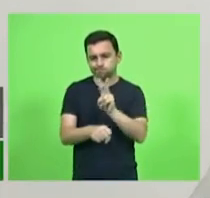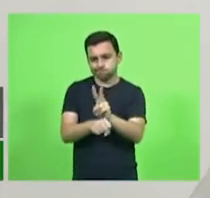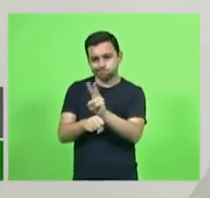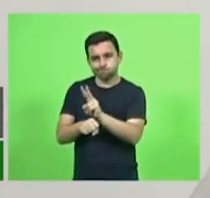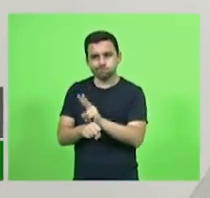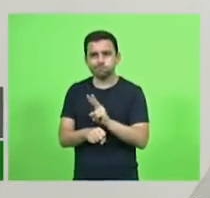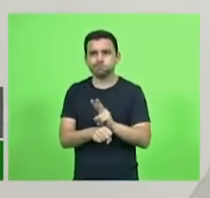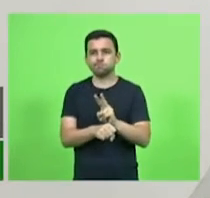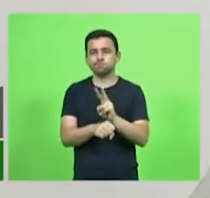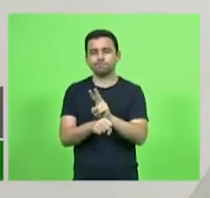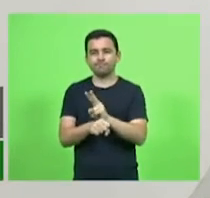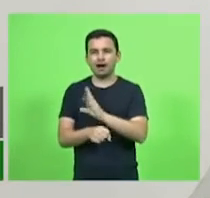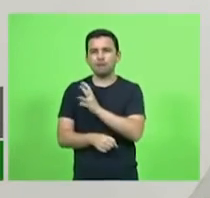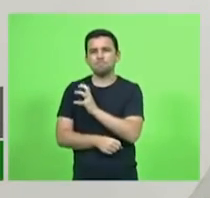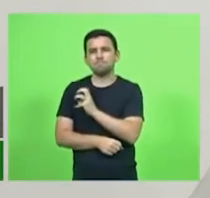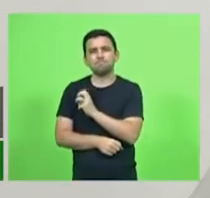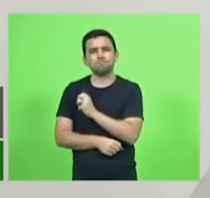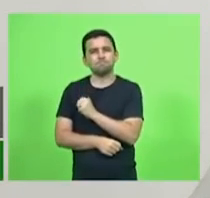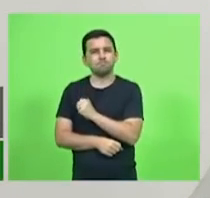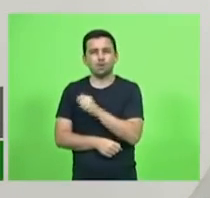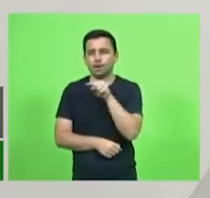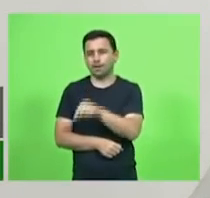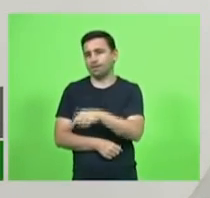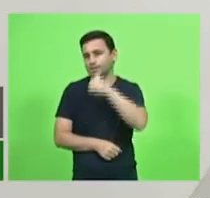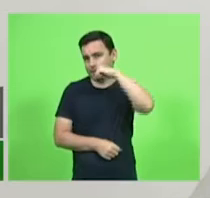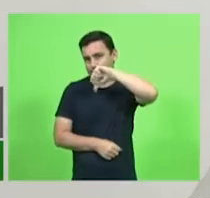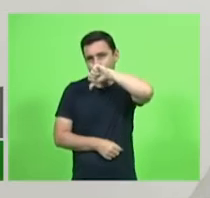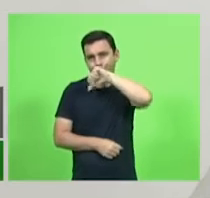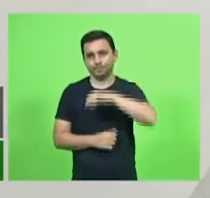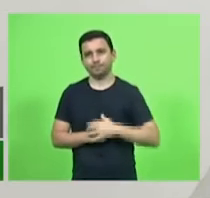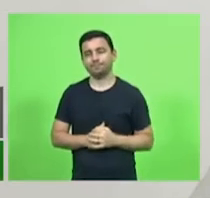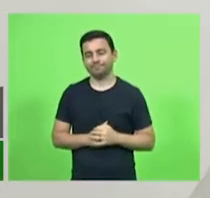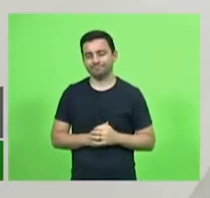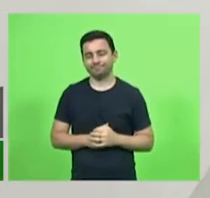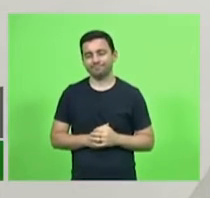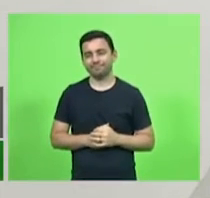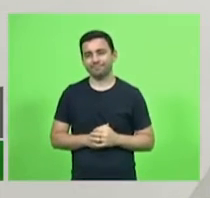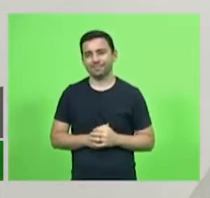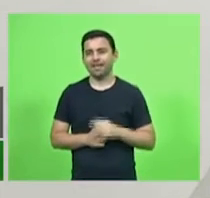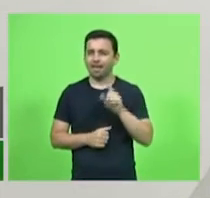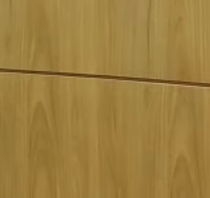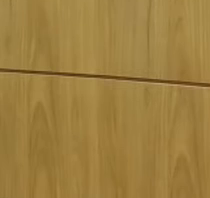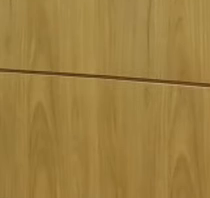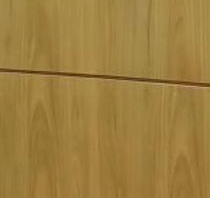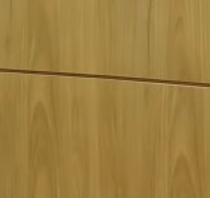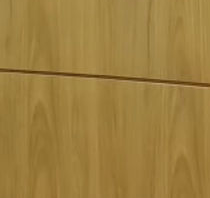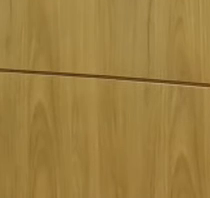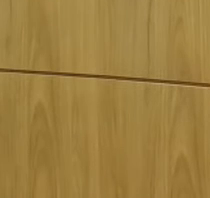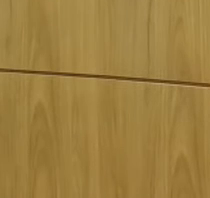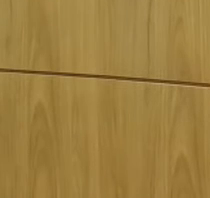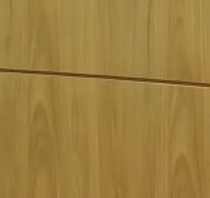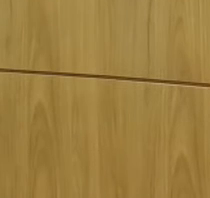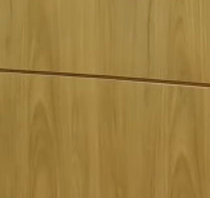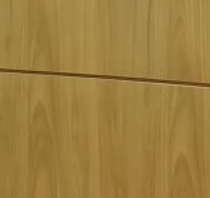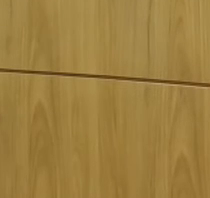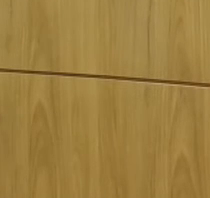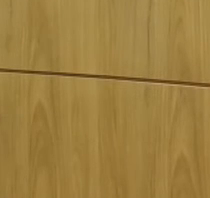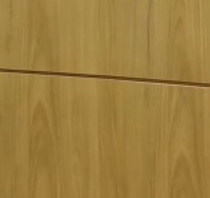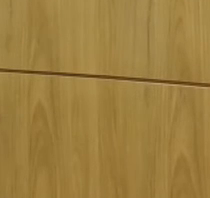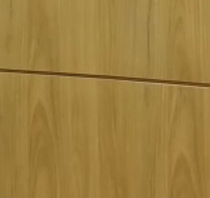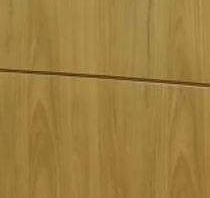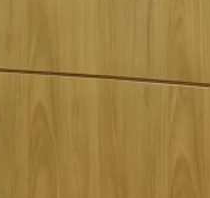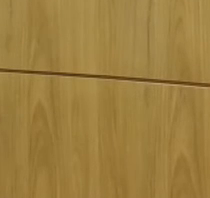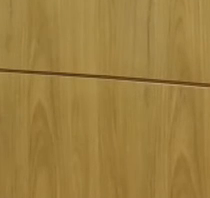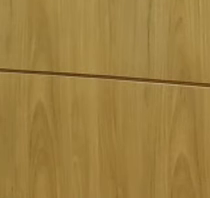e amei minha mãe. É muito forte isso. Outro tema debatido em